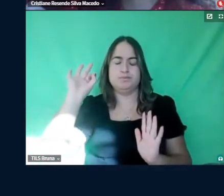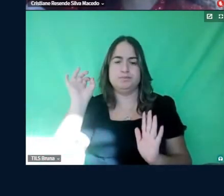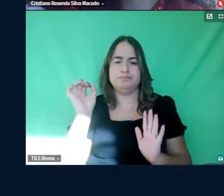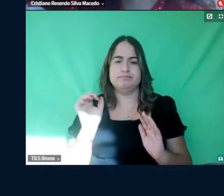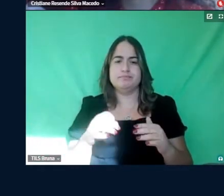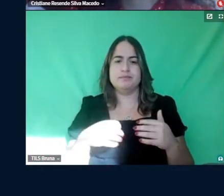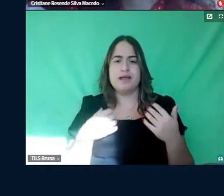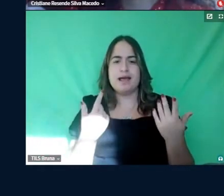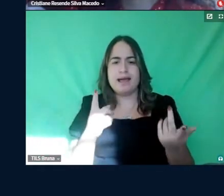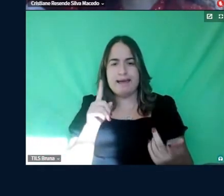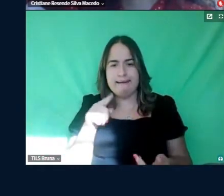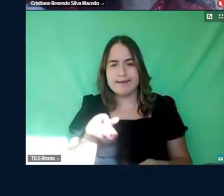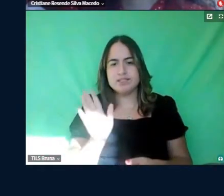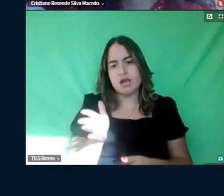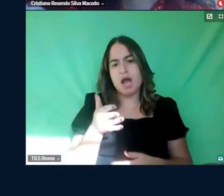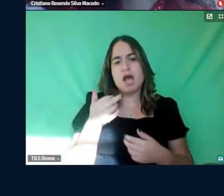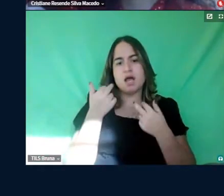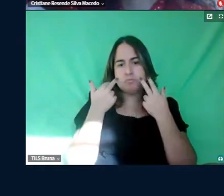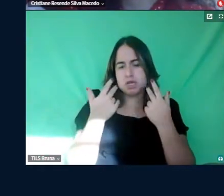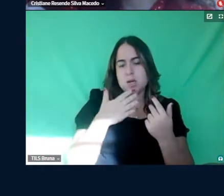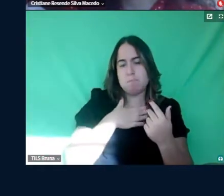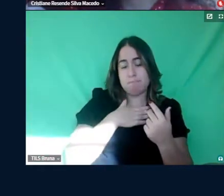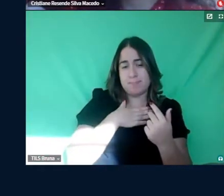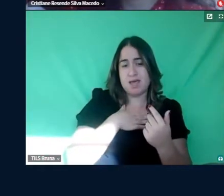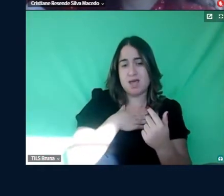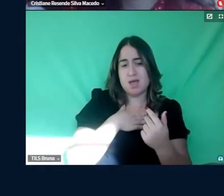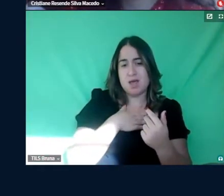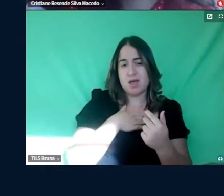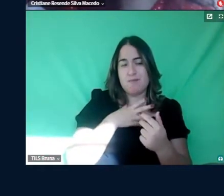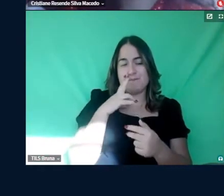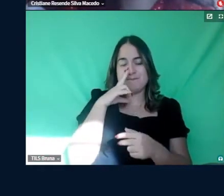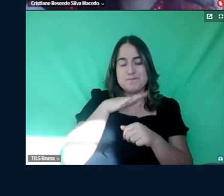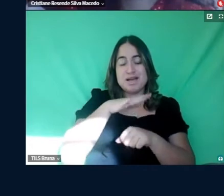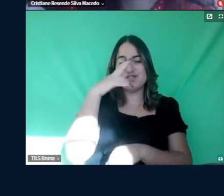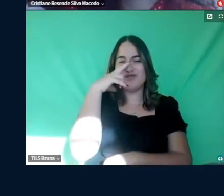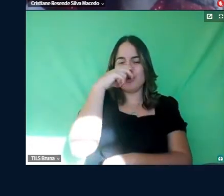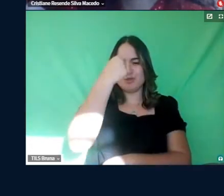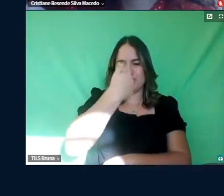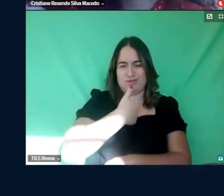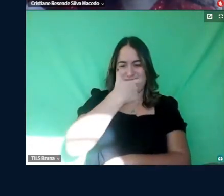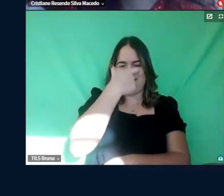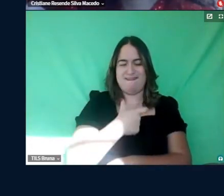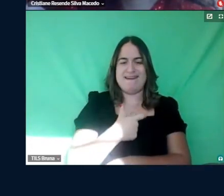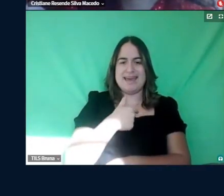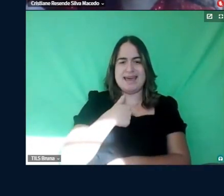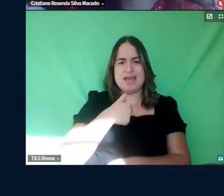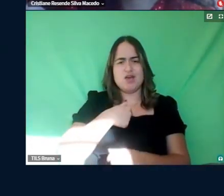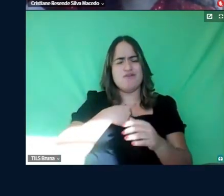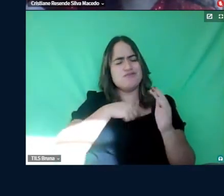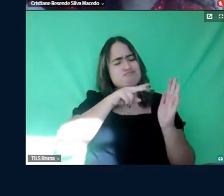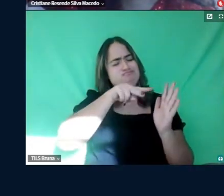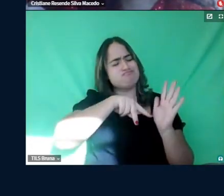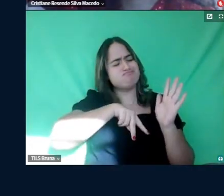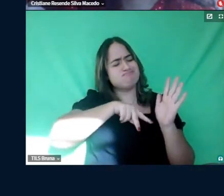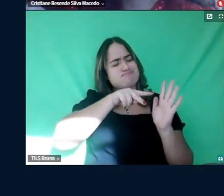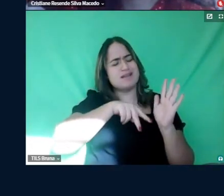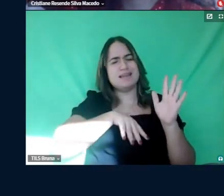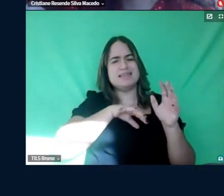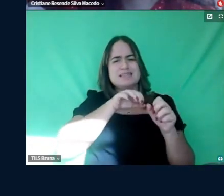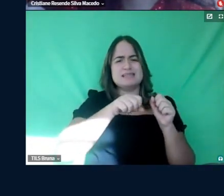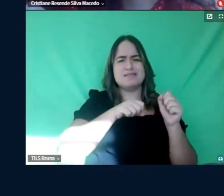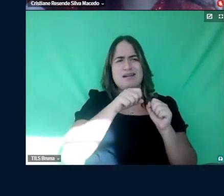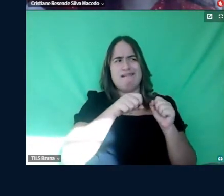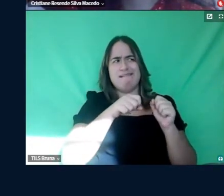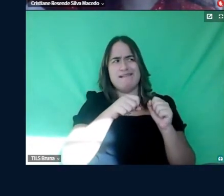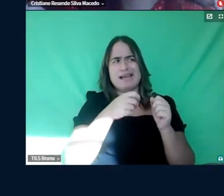assim, é um hábito mesmo que eu tenho, tá? É mais forte do que eu, viu, Cris? Eu, quando eu vou pegando, assim, essas escapadas